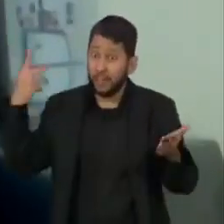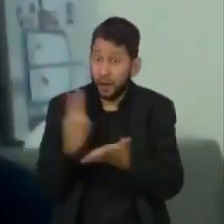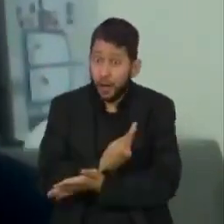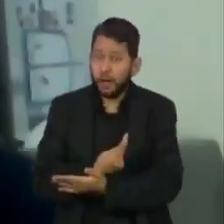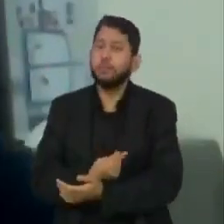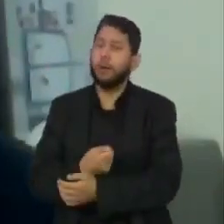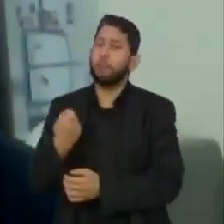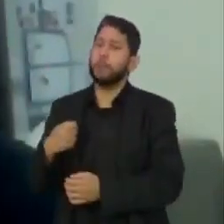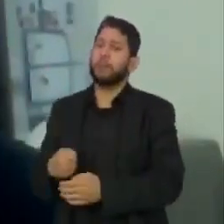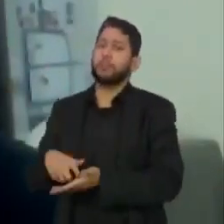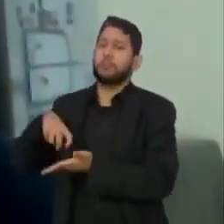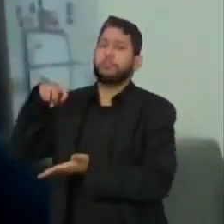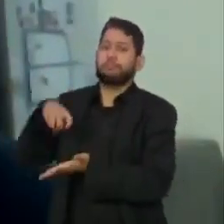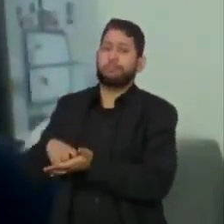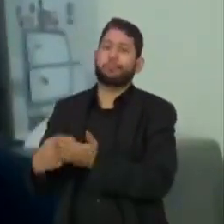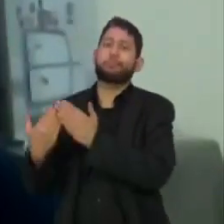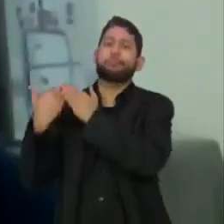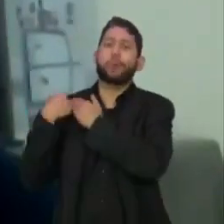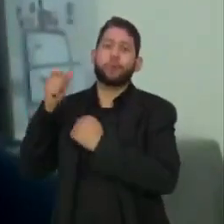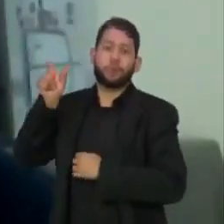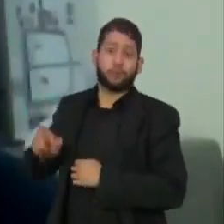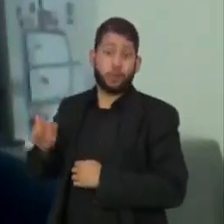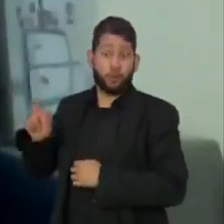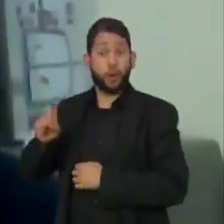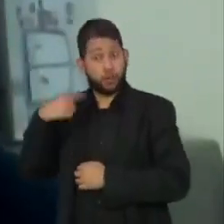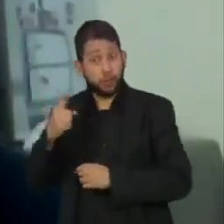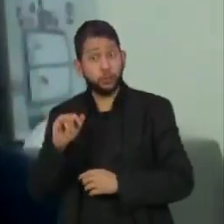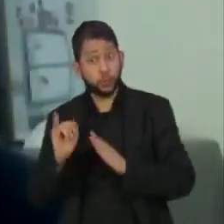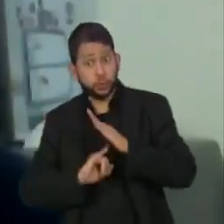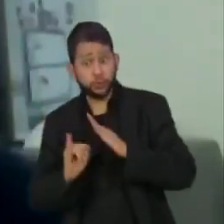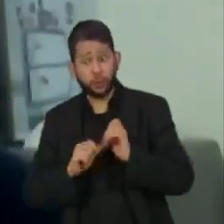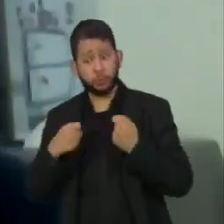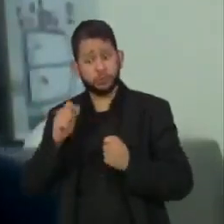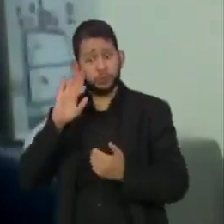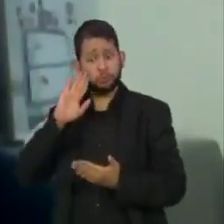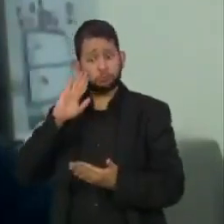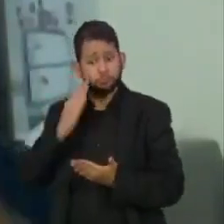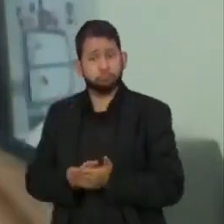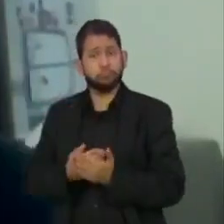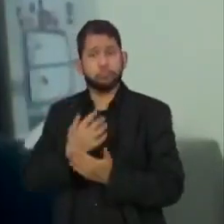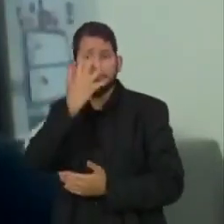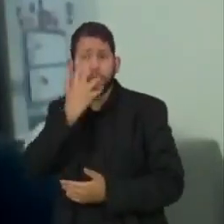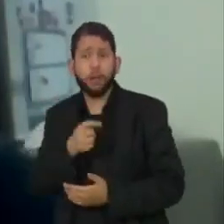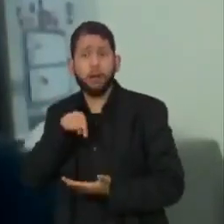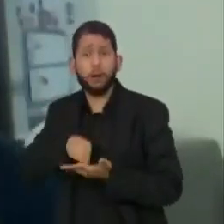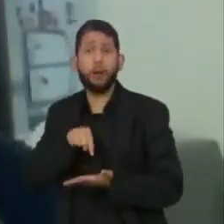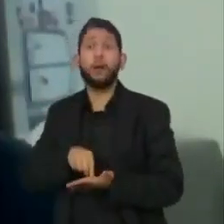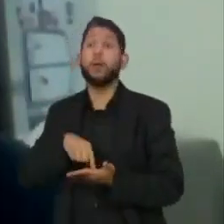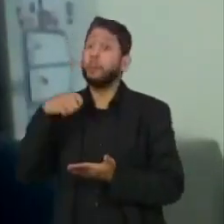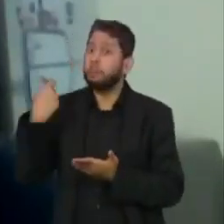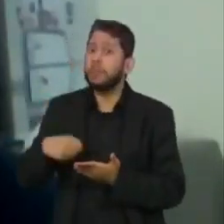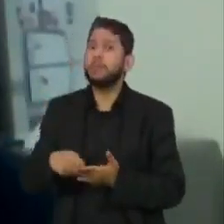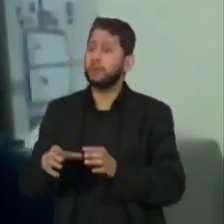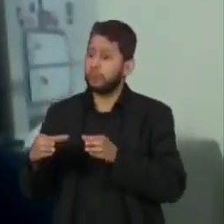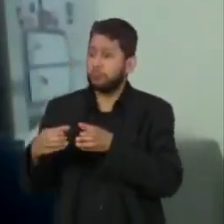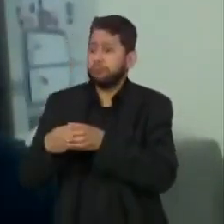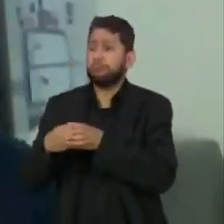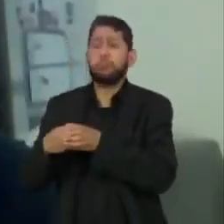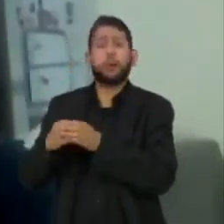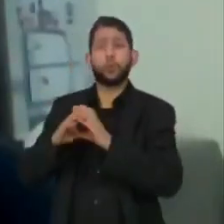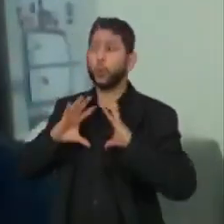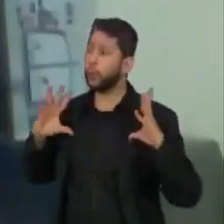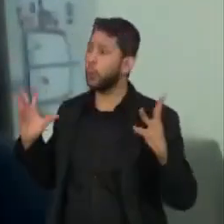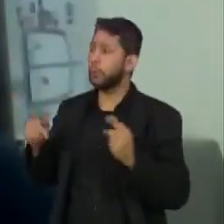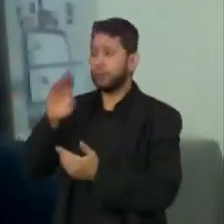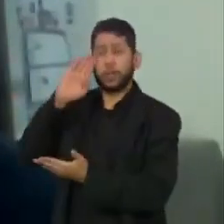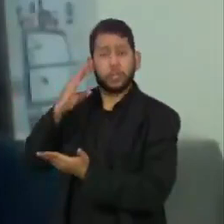seus atos. Isso fortalece as próprias instituições e permite que elas tenham ainda mais legitimidade para